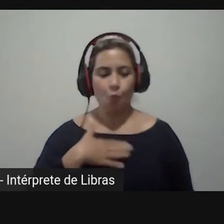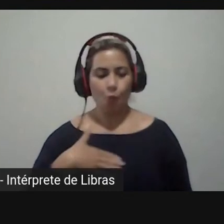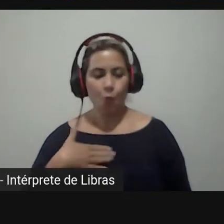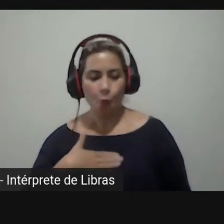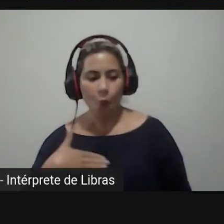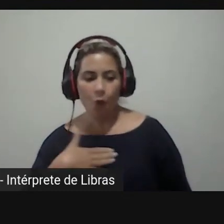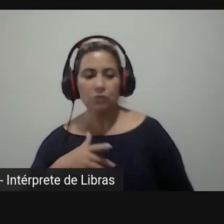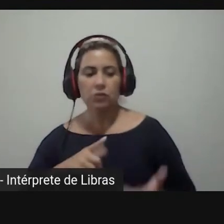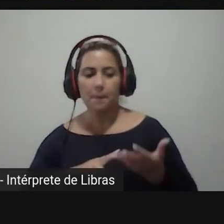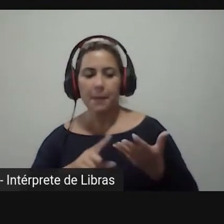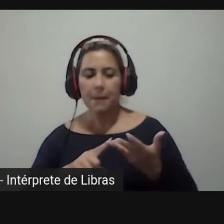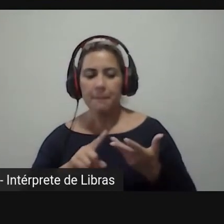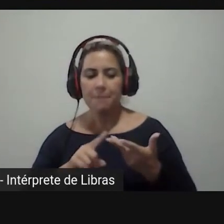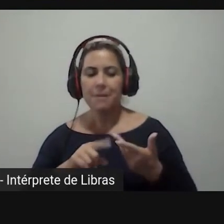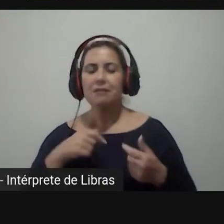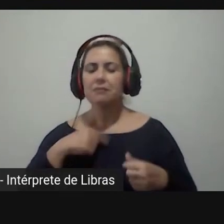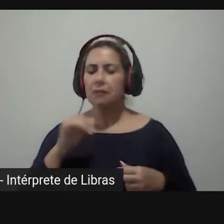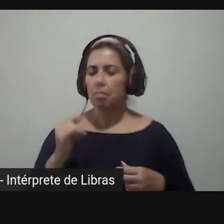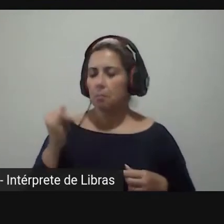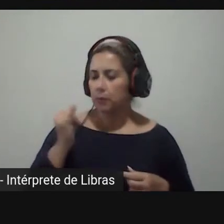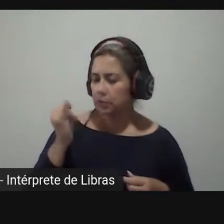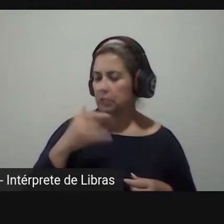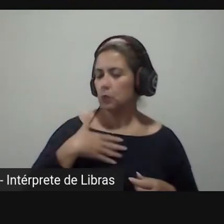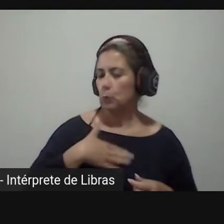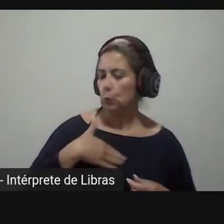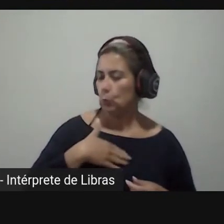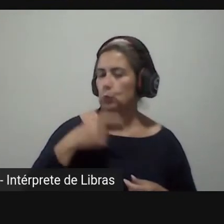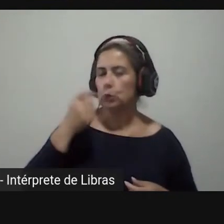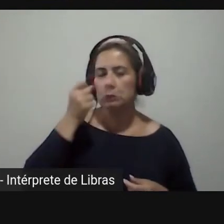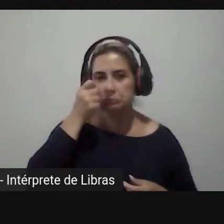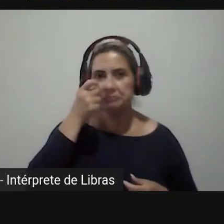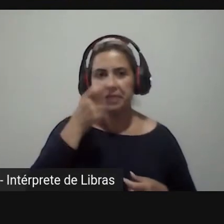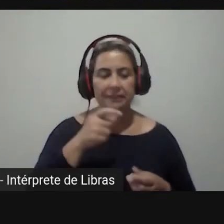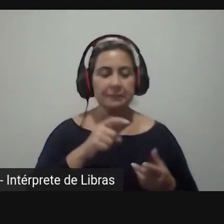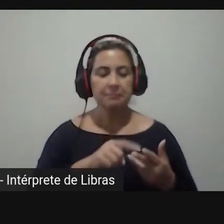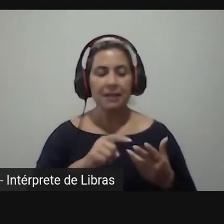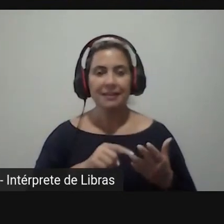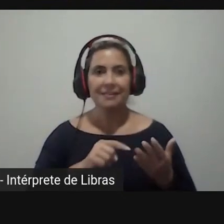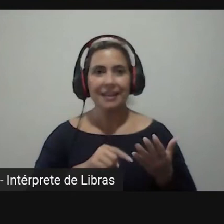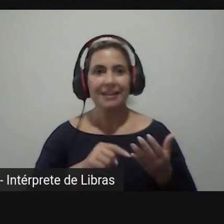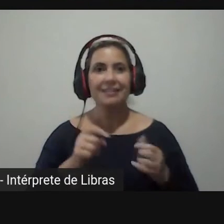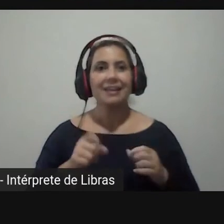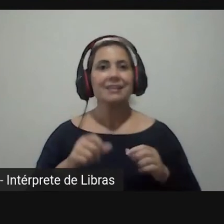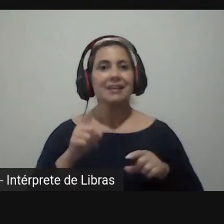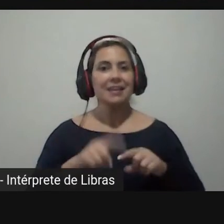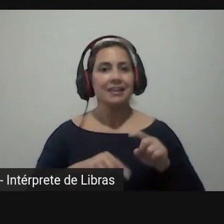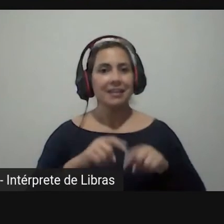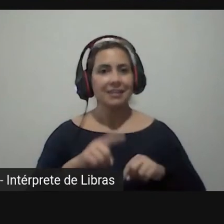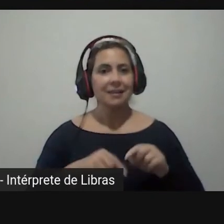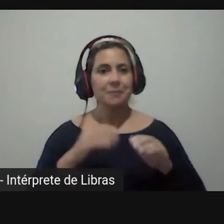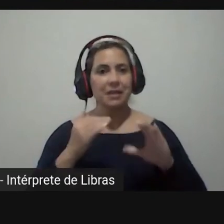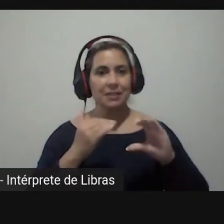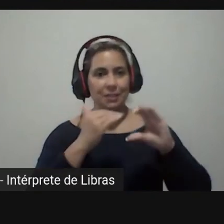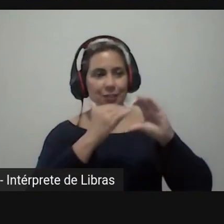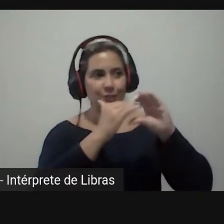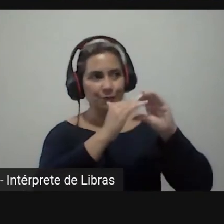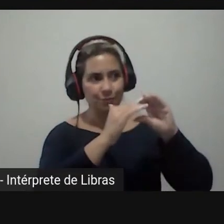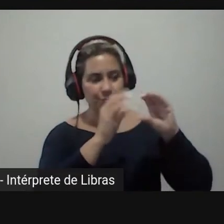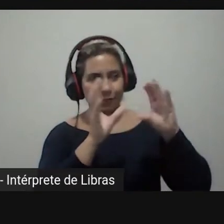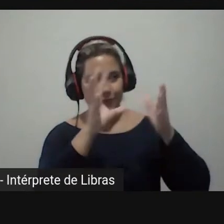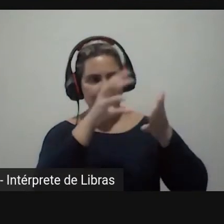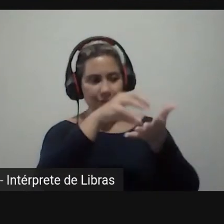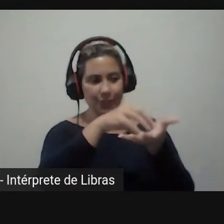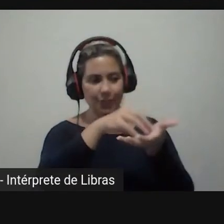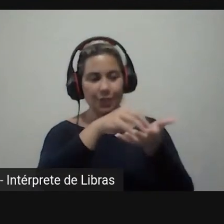me é pertinente etc etc e em seguida esse material é encaminhado ao centro de documentação da